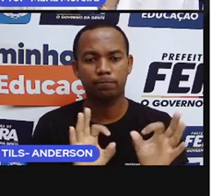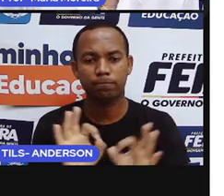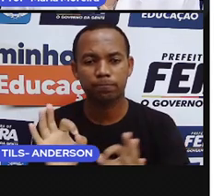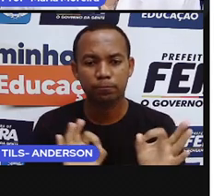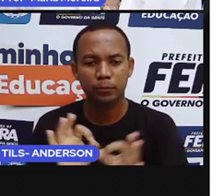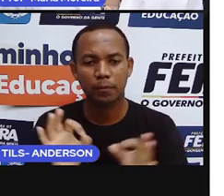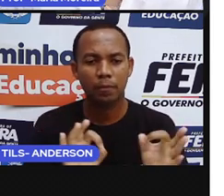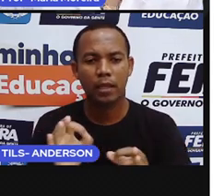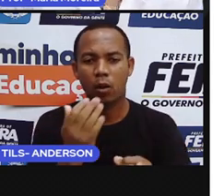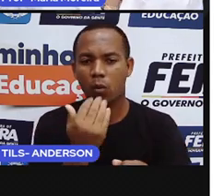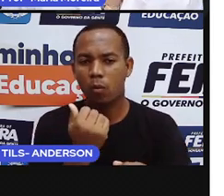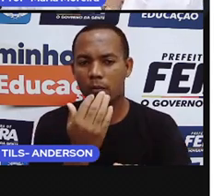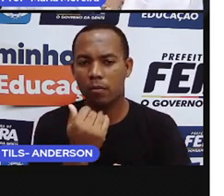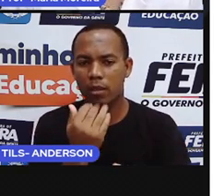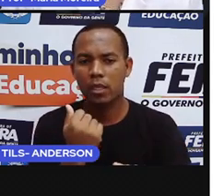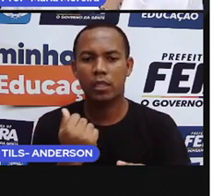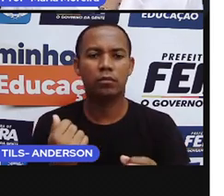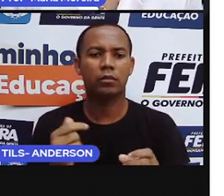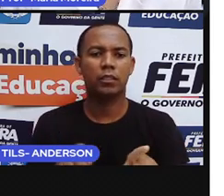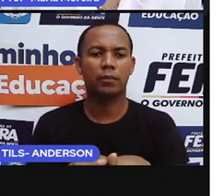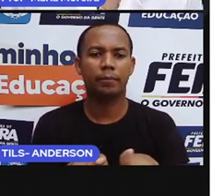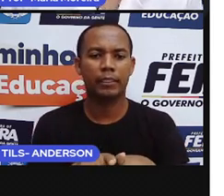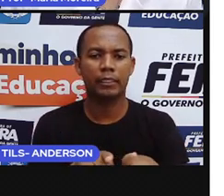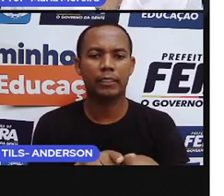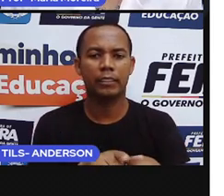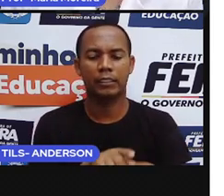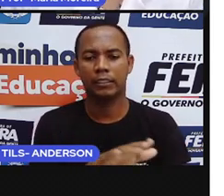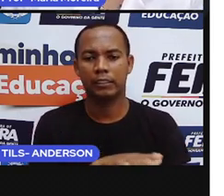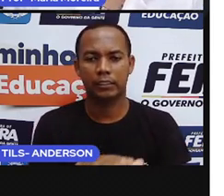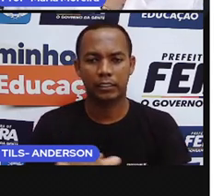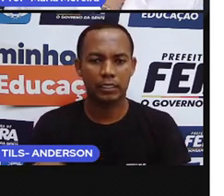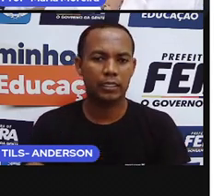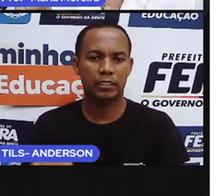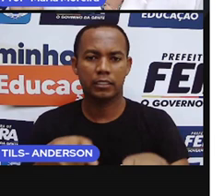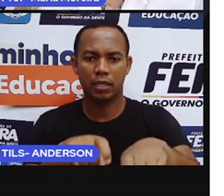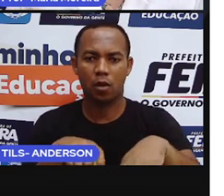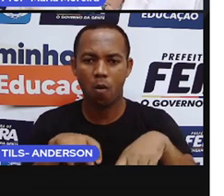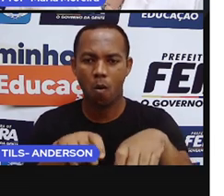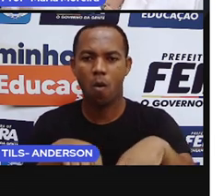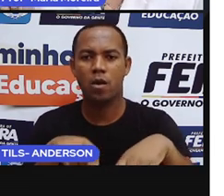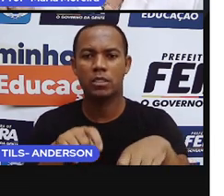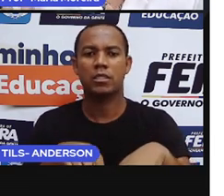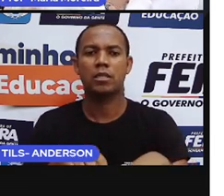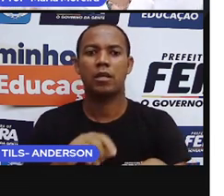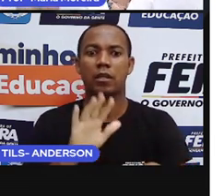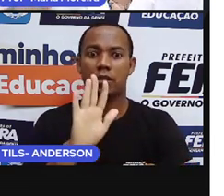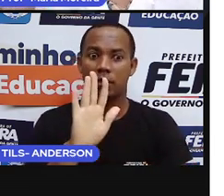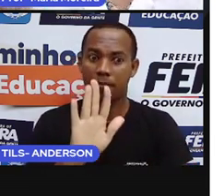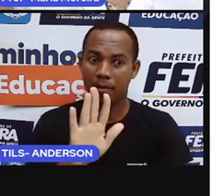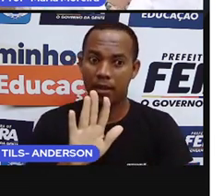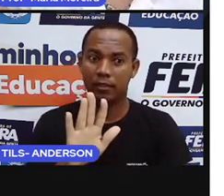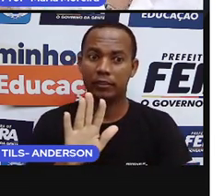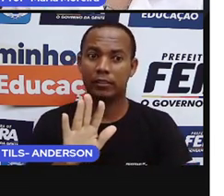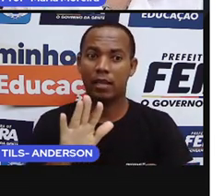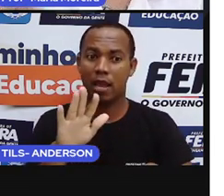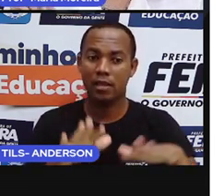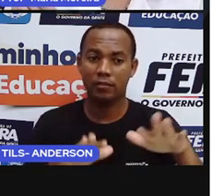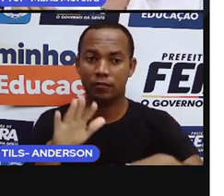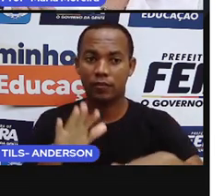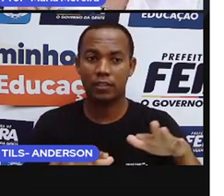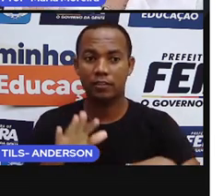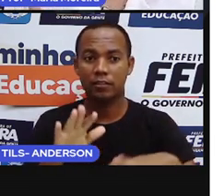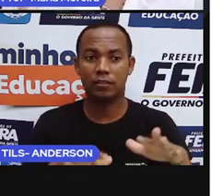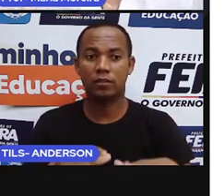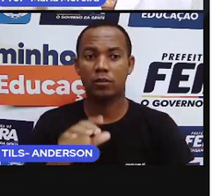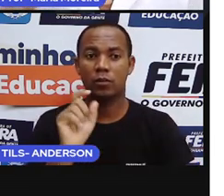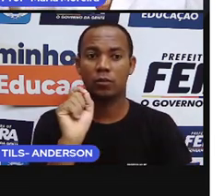alimentos, ao cuidado com as crianças, ou seja, alguma atividade na roça, são geralmente... Quando a Pau usa a palavra geralmente, ela não quer dizer